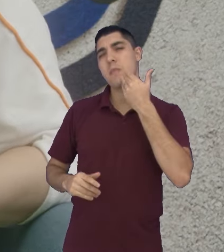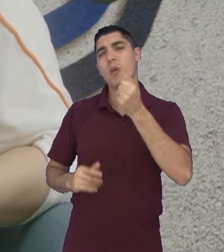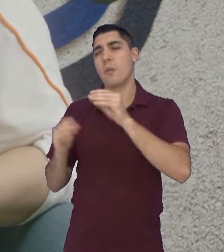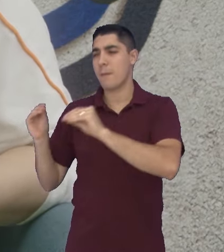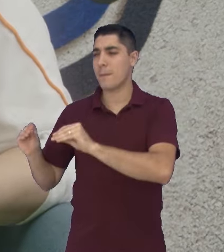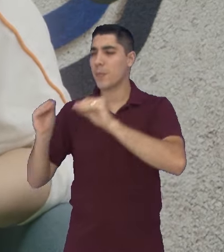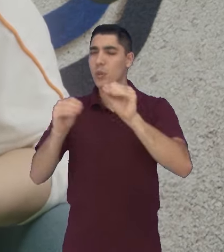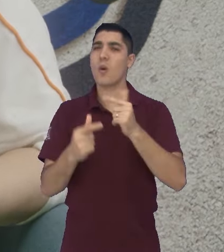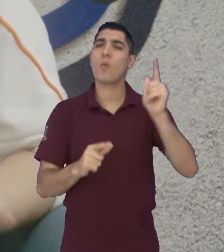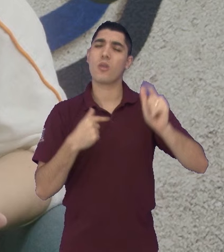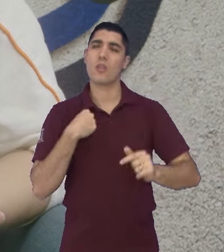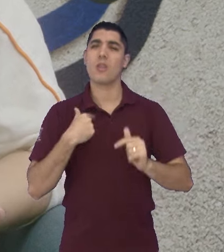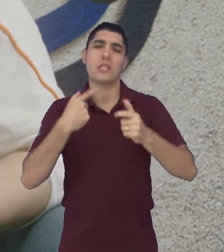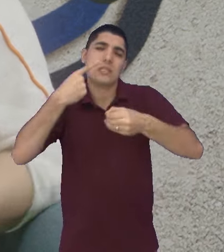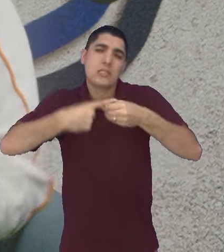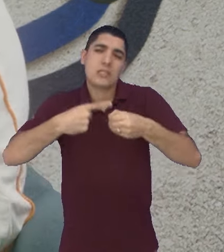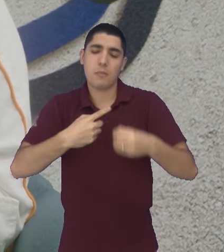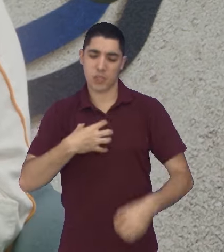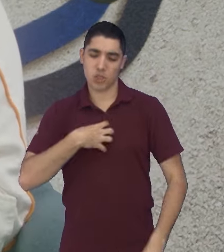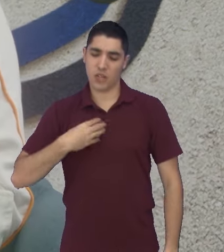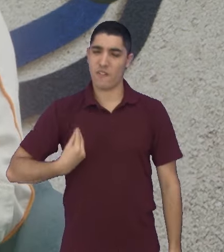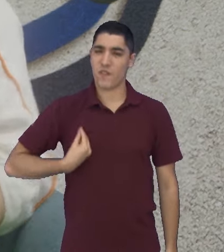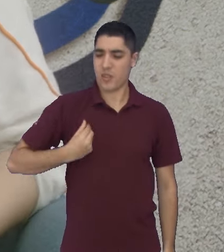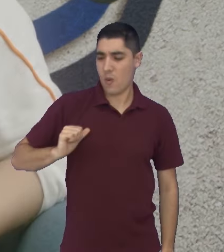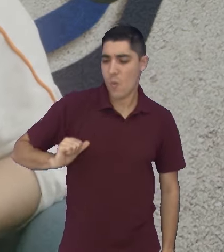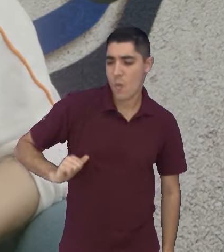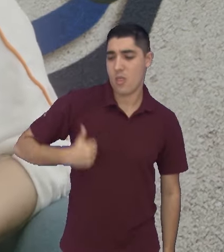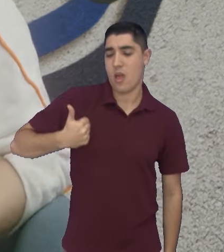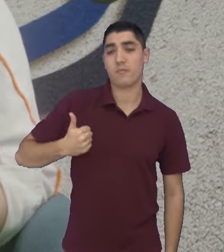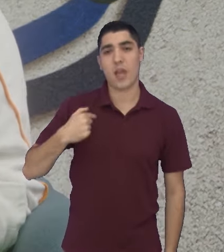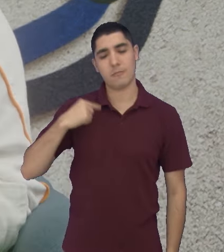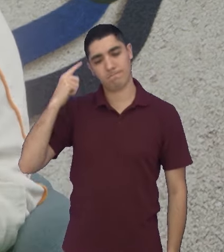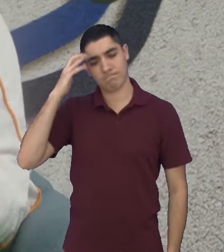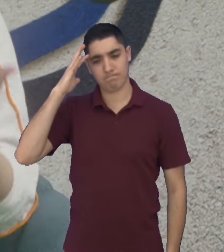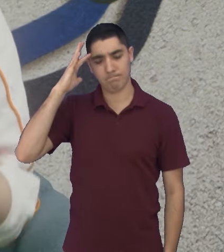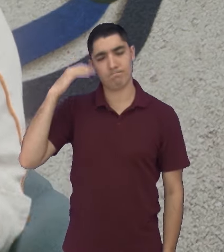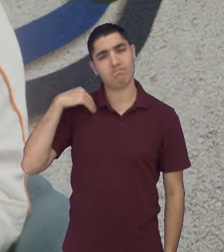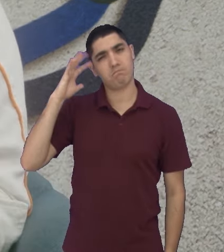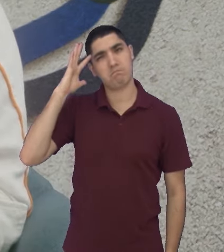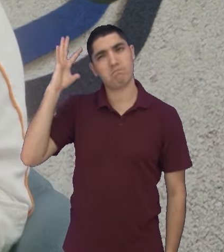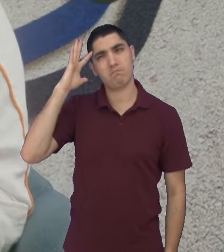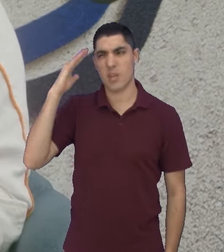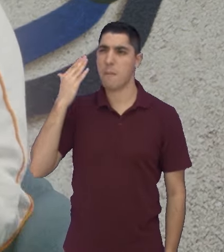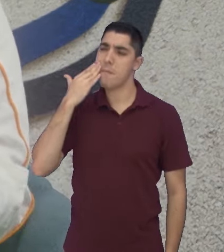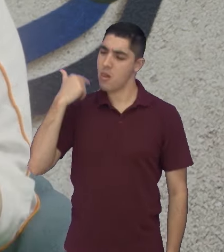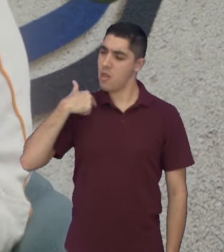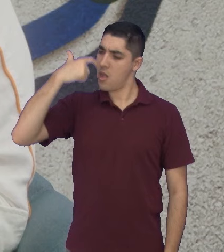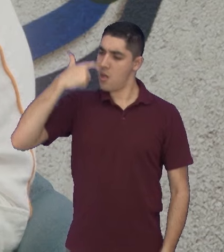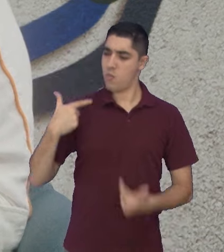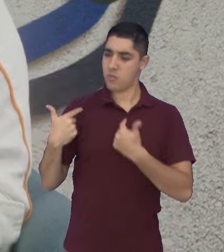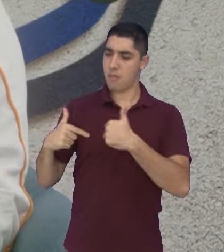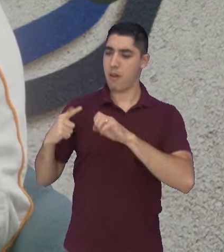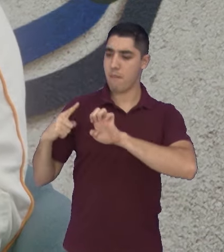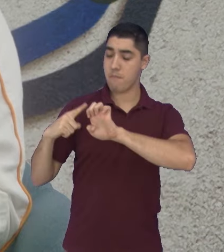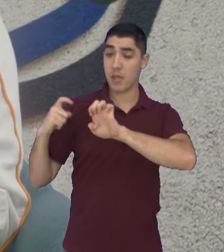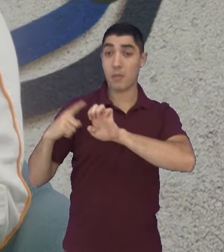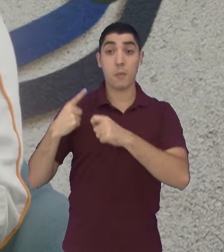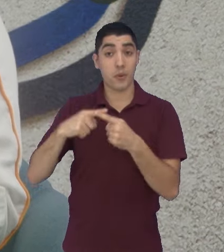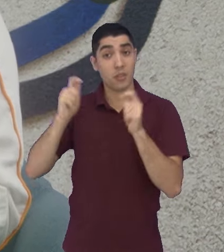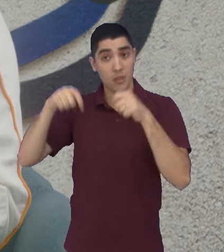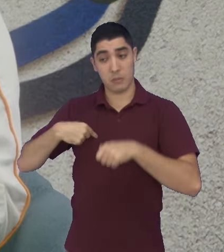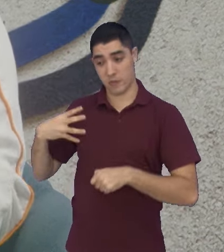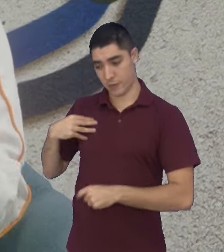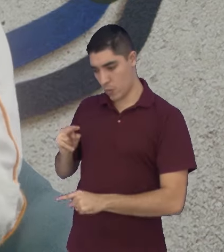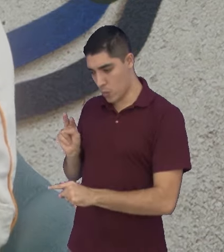qualidade de vida, eu achei melhor ser uma empreendedora, porque eu consigo aliar a maternidade de ficar com o